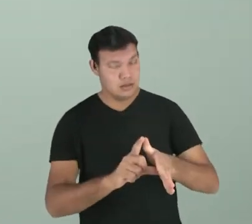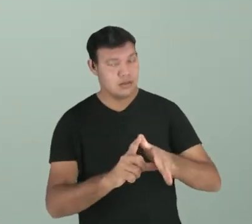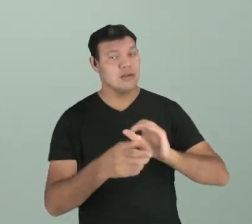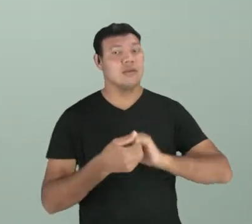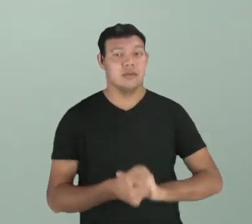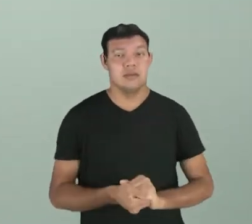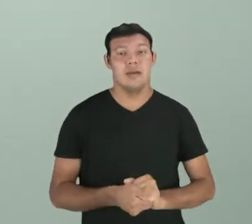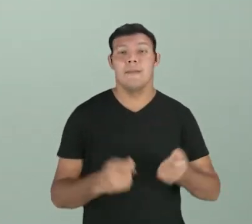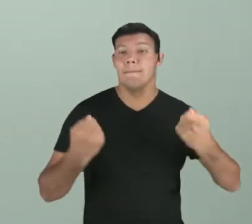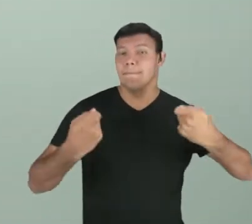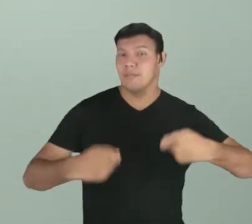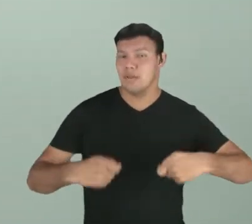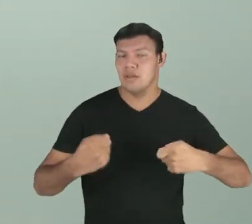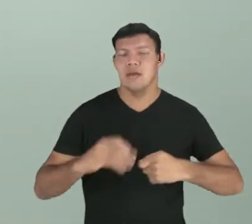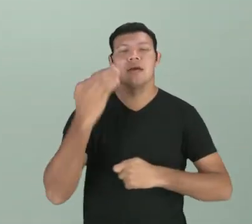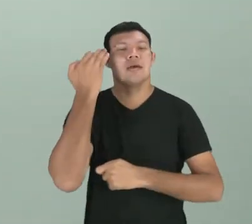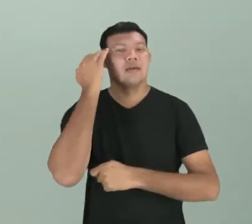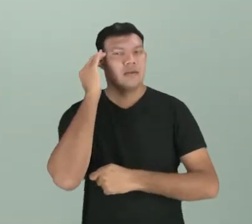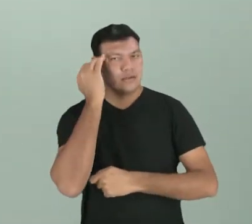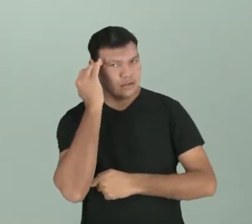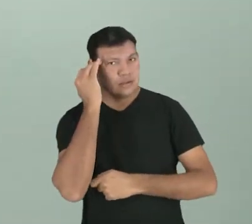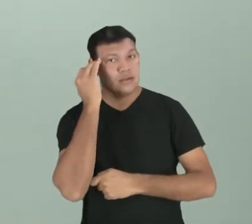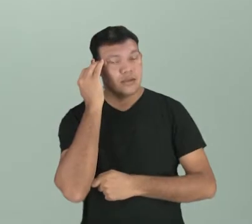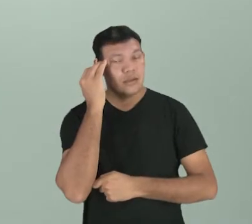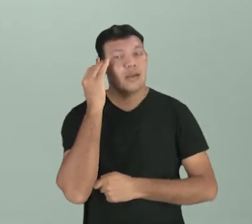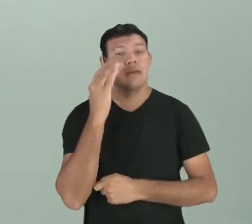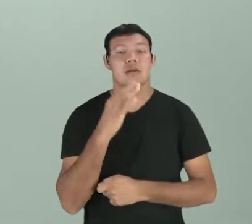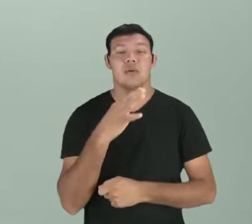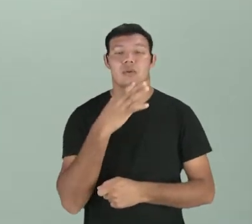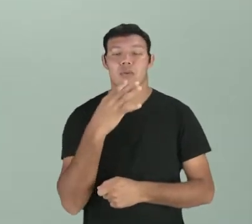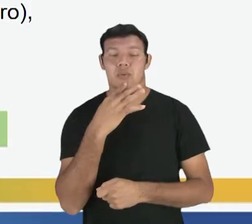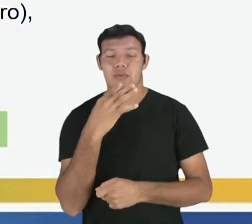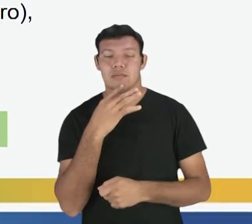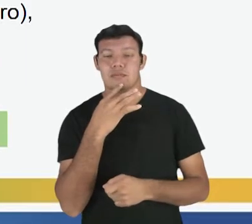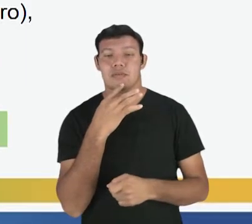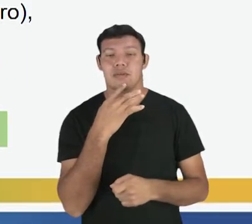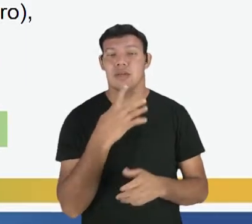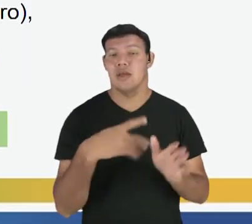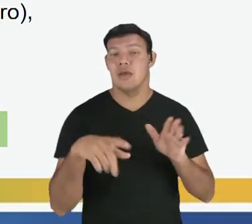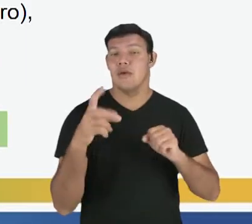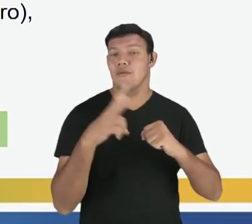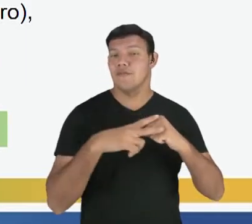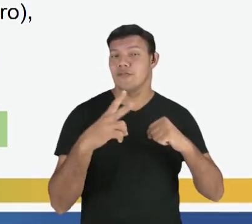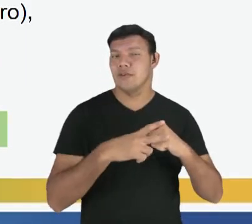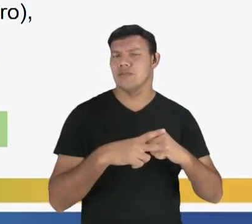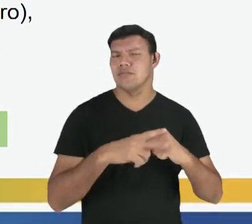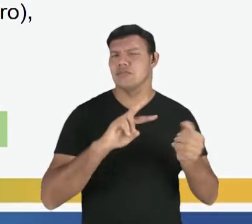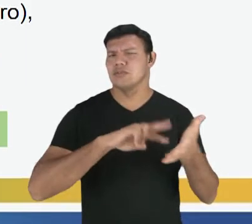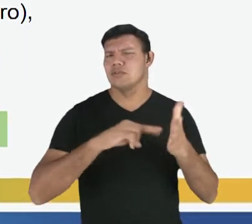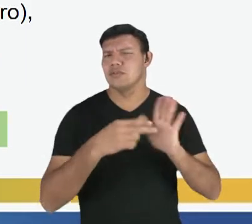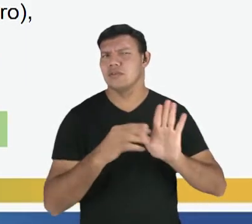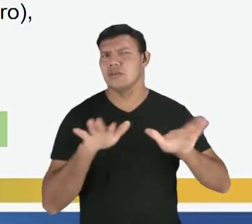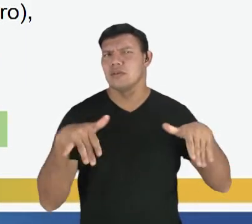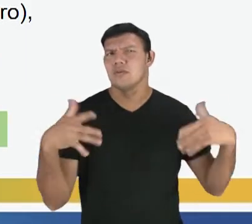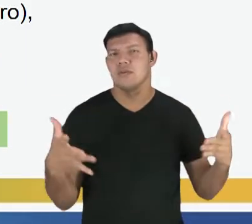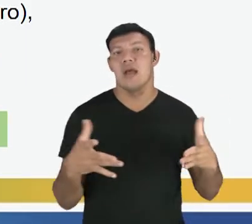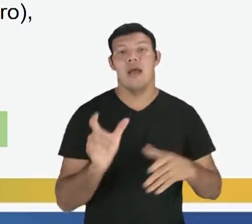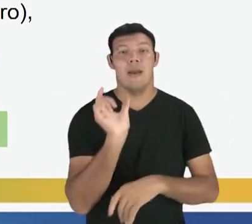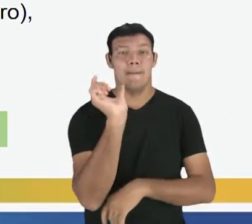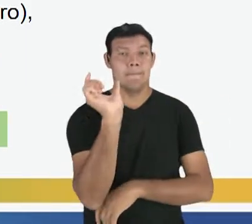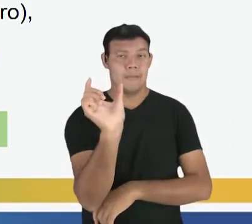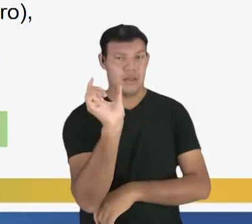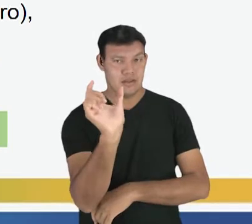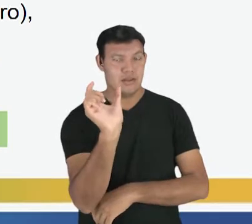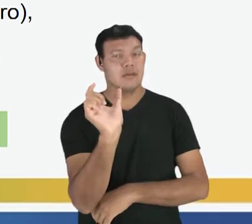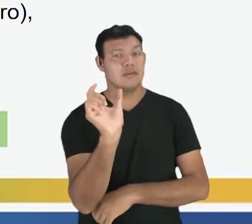verbais nós precisamos entender e reconhecer o verbo. O que é o verbo? O verbo, gente, é uma palavra